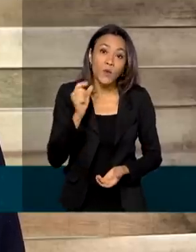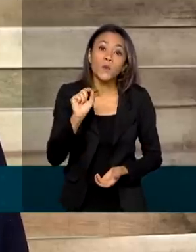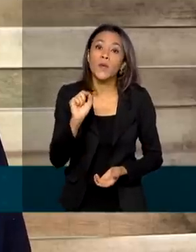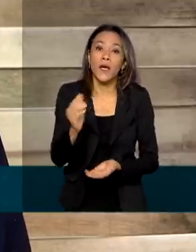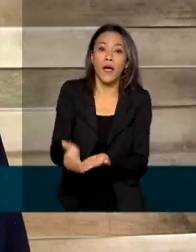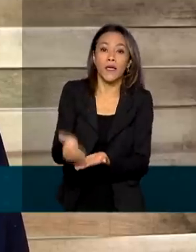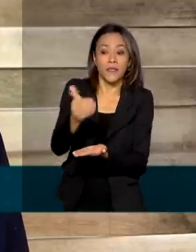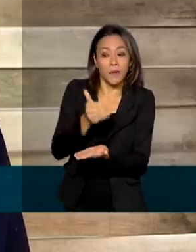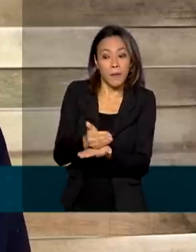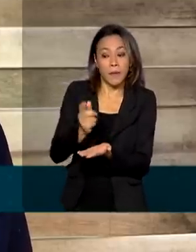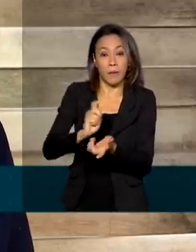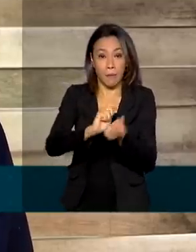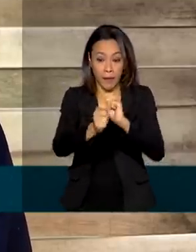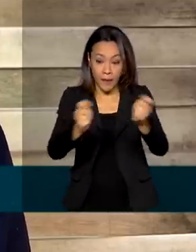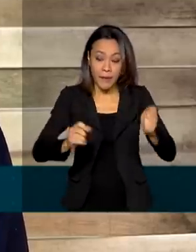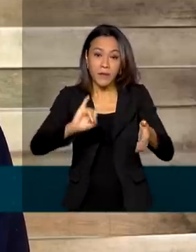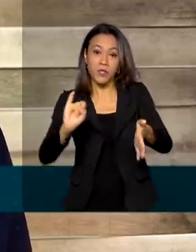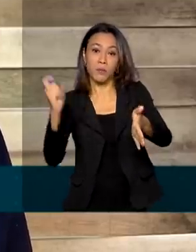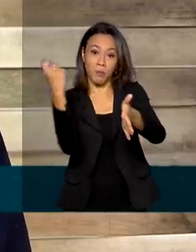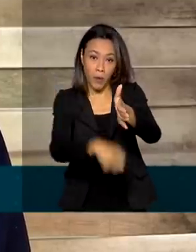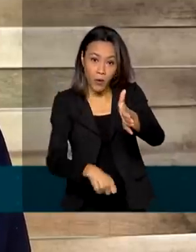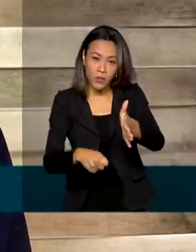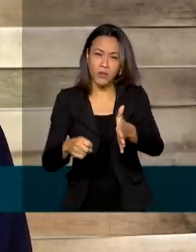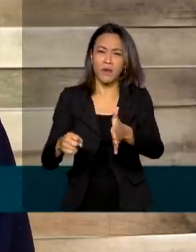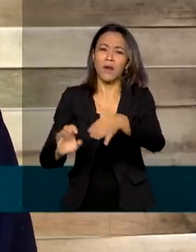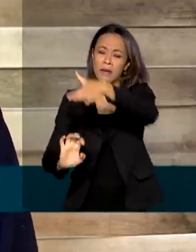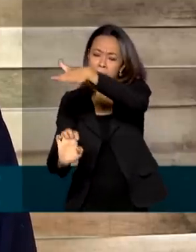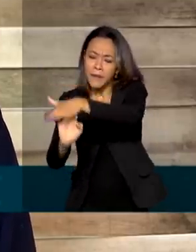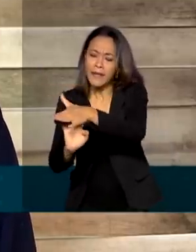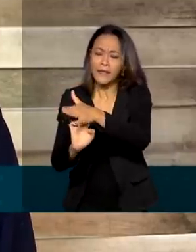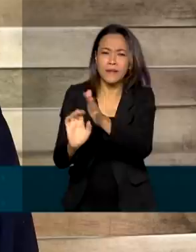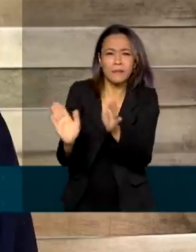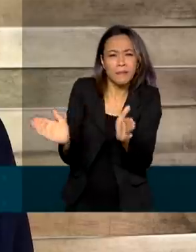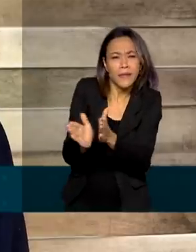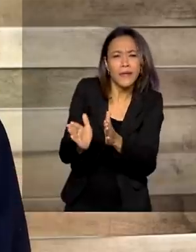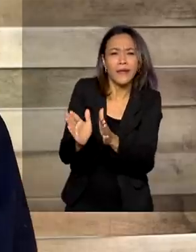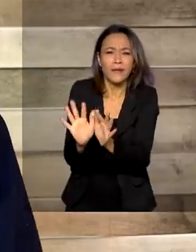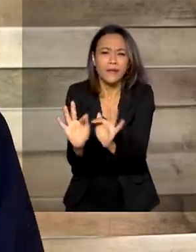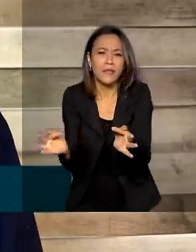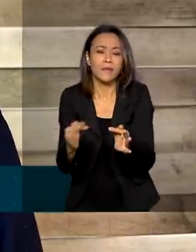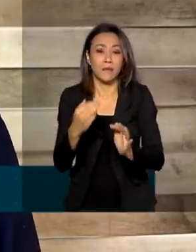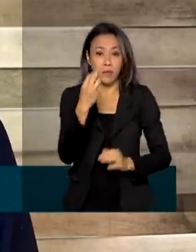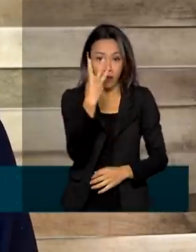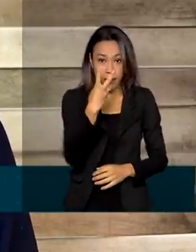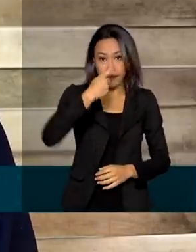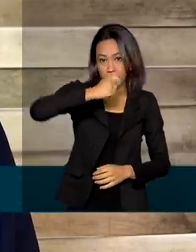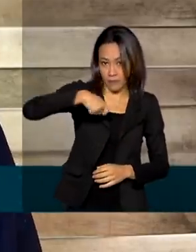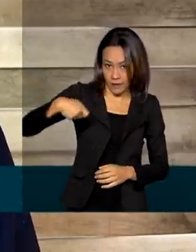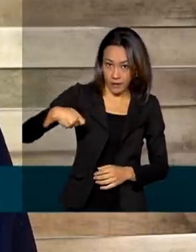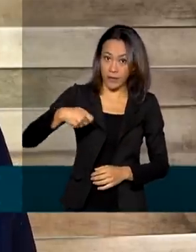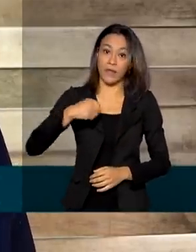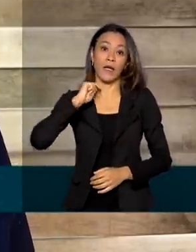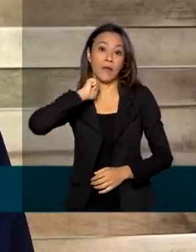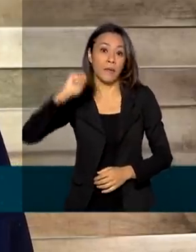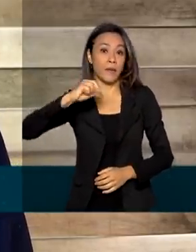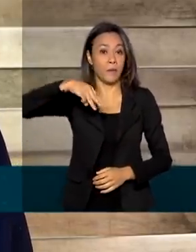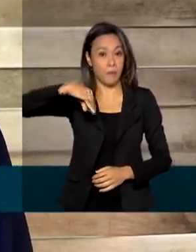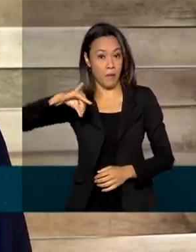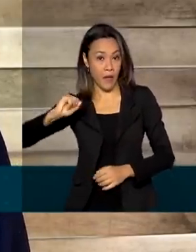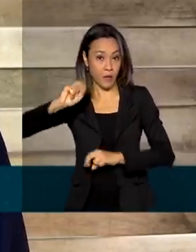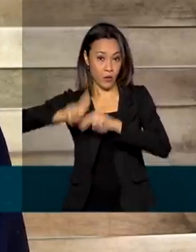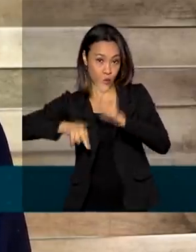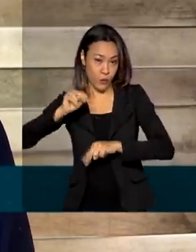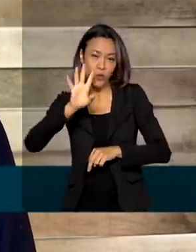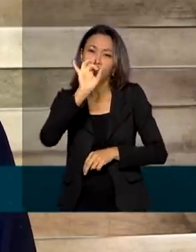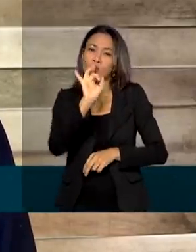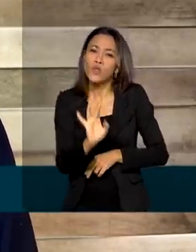impostos para pequenos empresários optantes do Simples Nacional por três meses, abril, maio e junho. Os valores serão cobrados